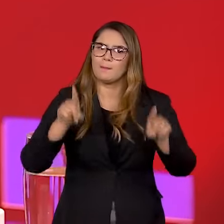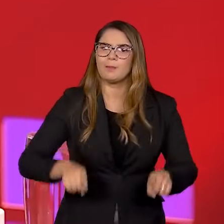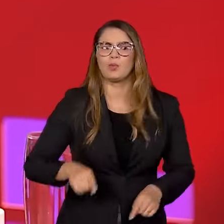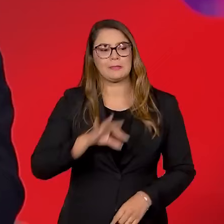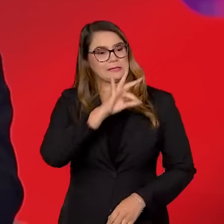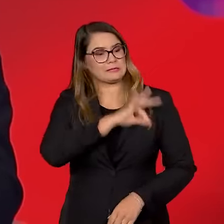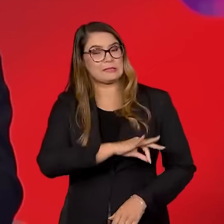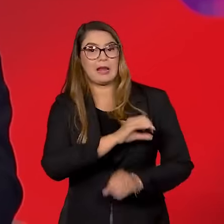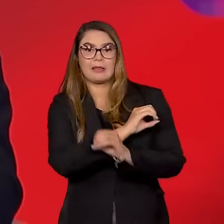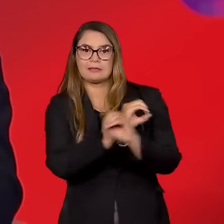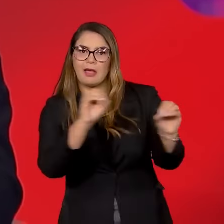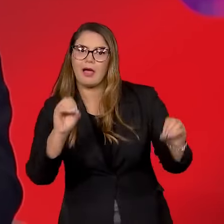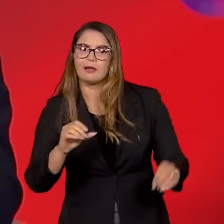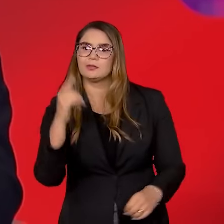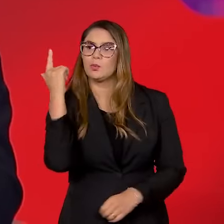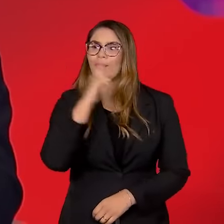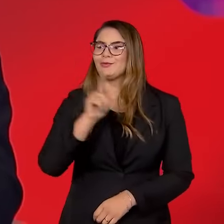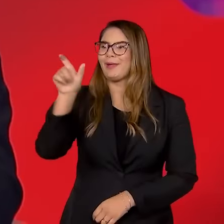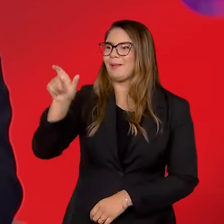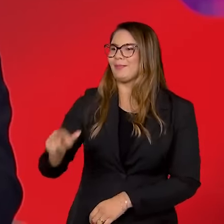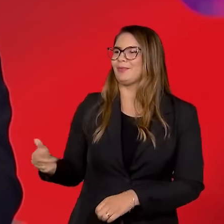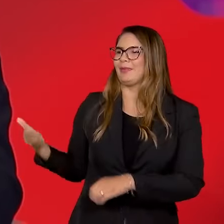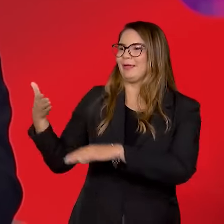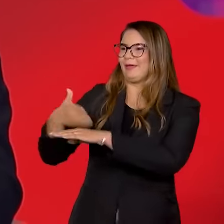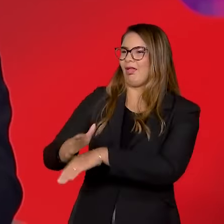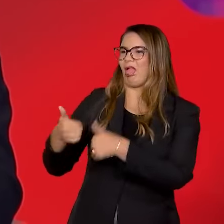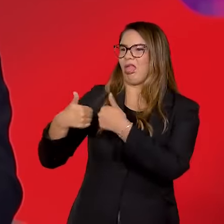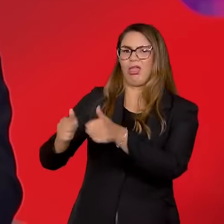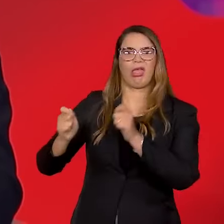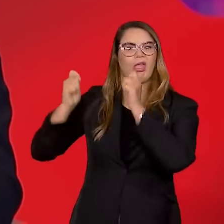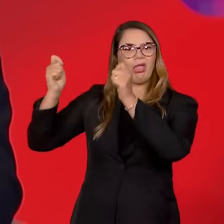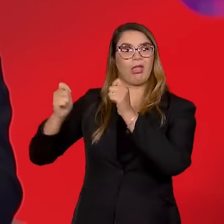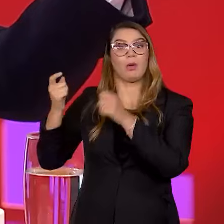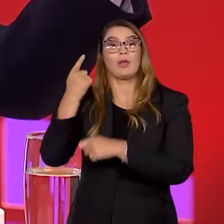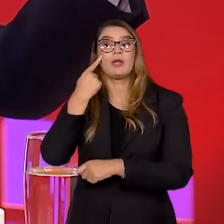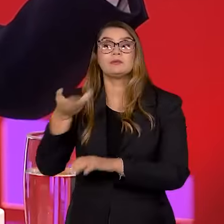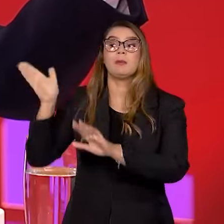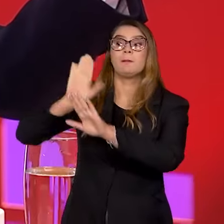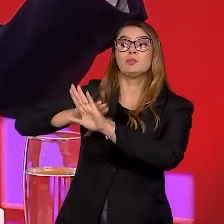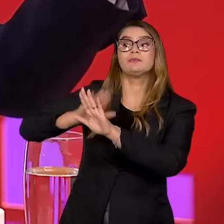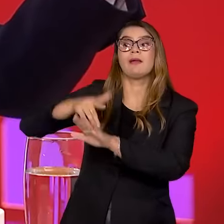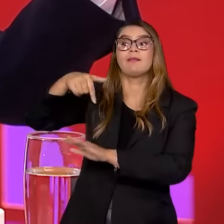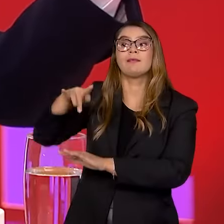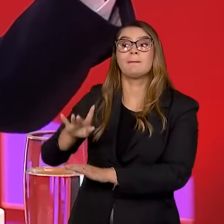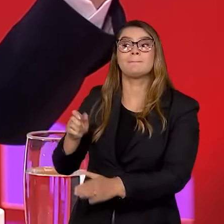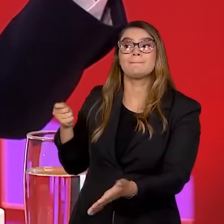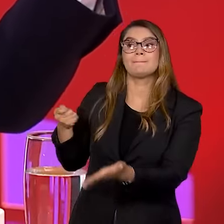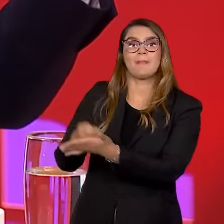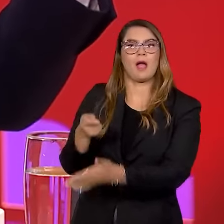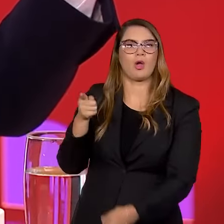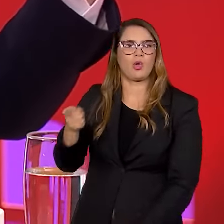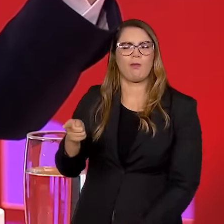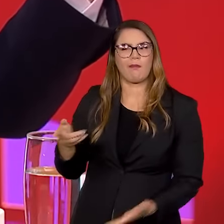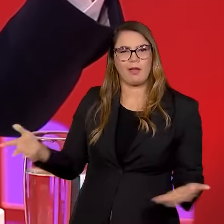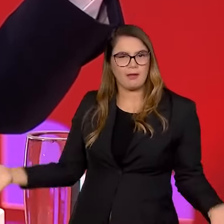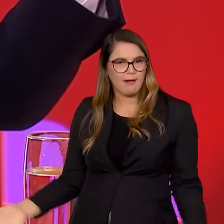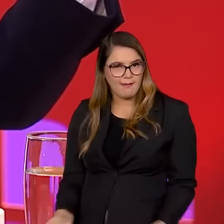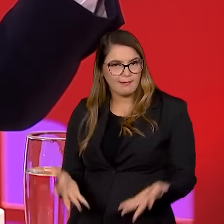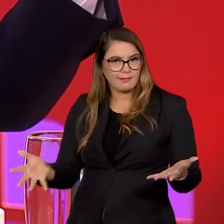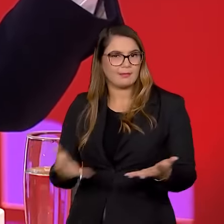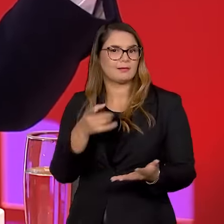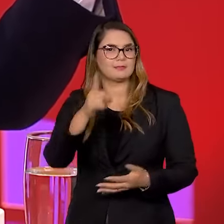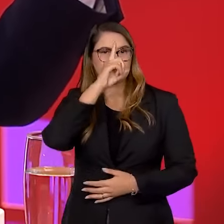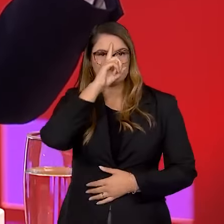vencimentos. Então, não adianta eu atingir só o sujeito que entrou no ônibus. Eu quero ver quem pagou esse deslocamento, eu quero ver quem incentivou